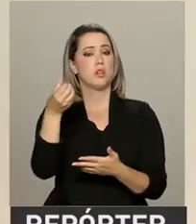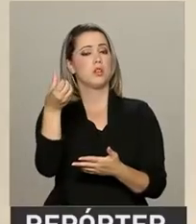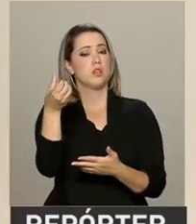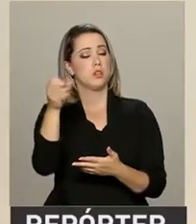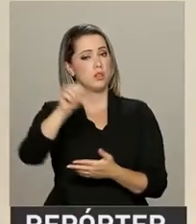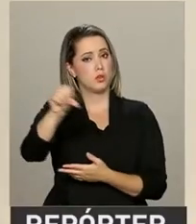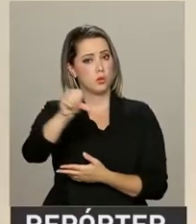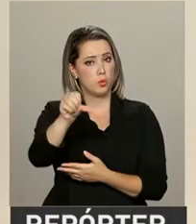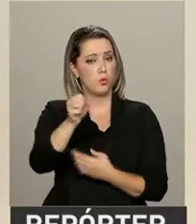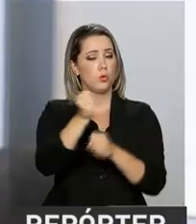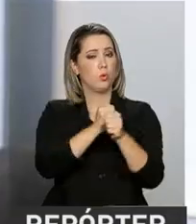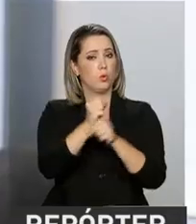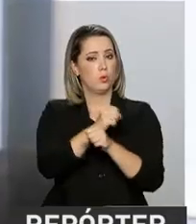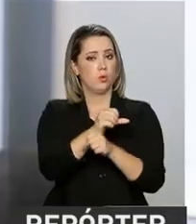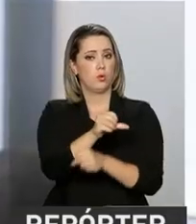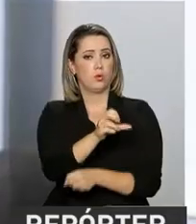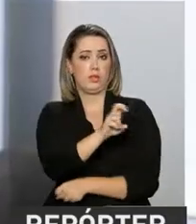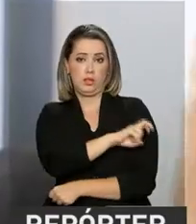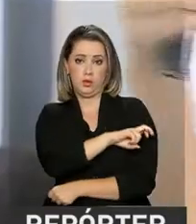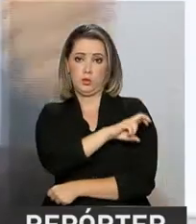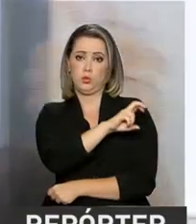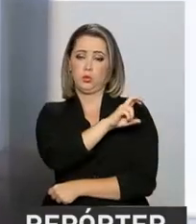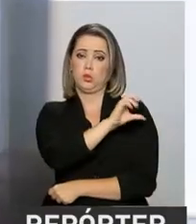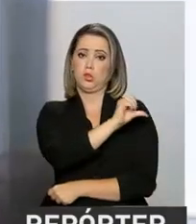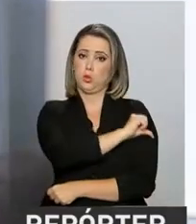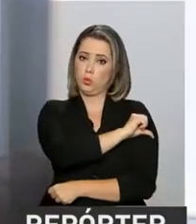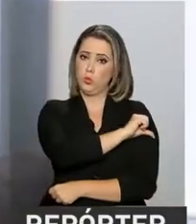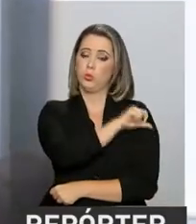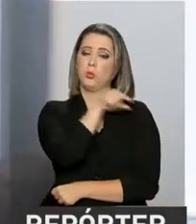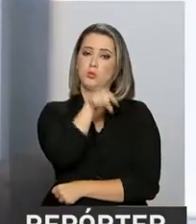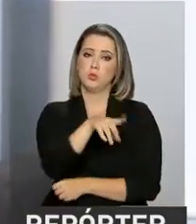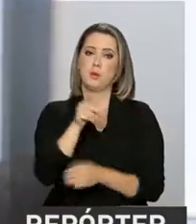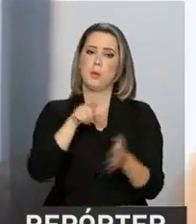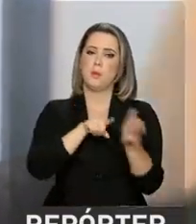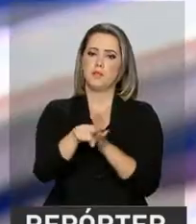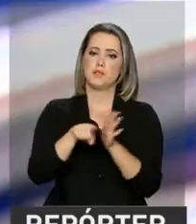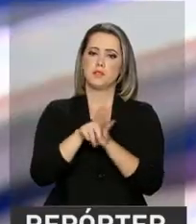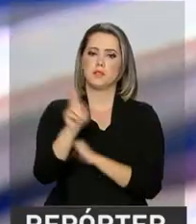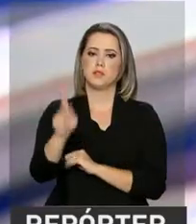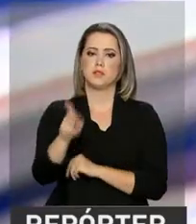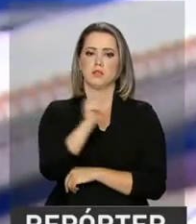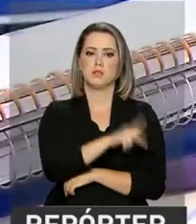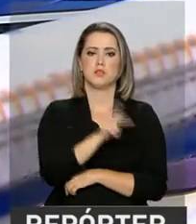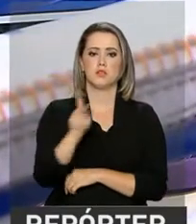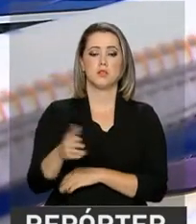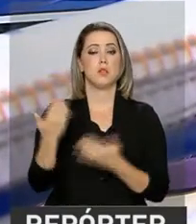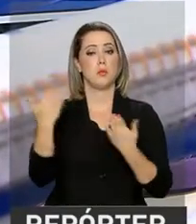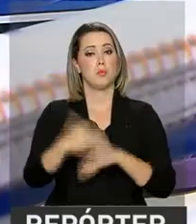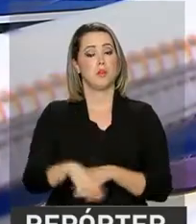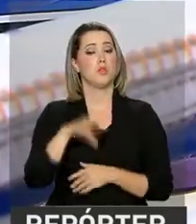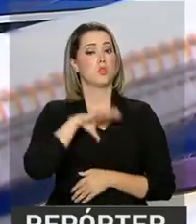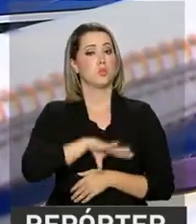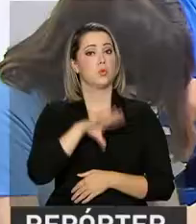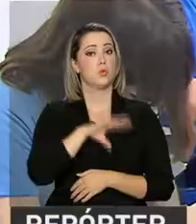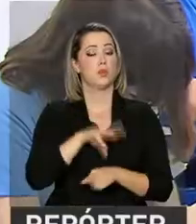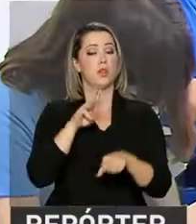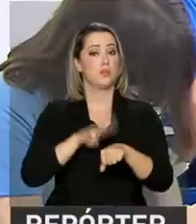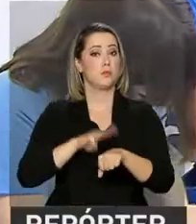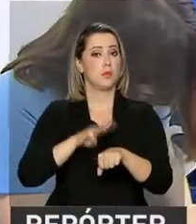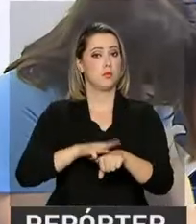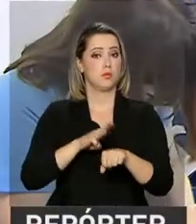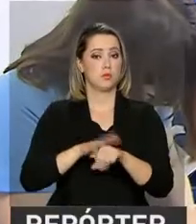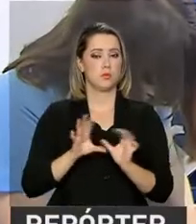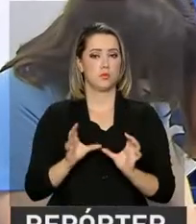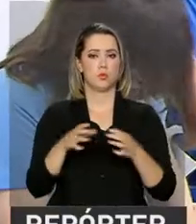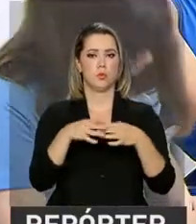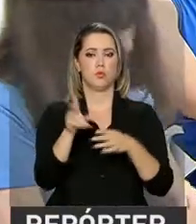do ensino fundamental. O SAEB envolve questionários para professores e diretores e provas de português e matemática para os estudantes